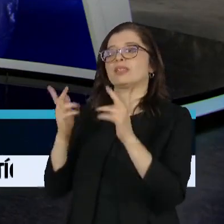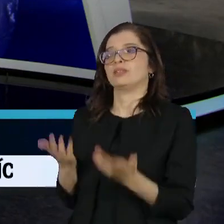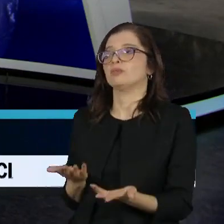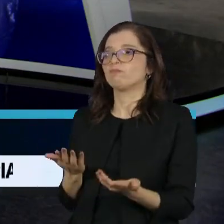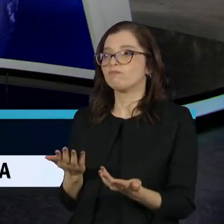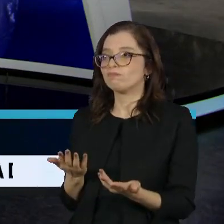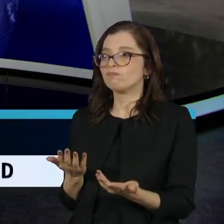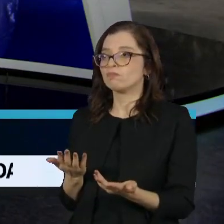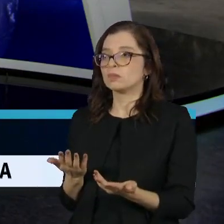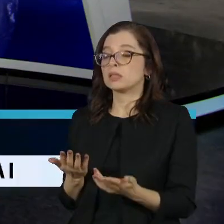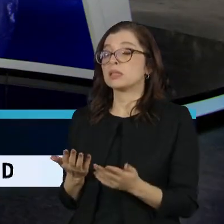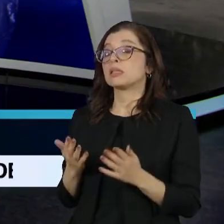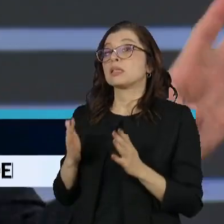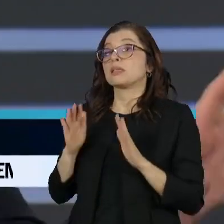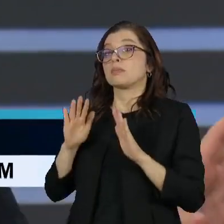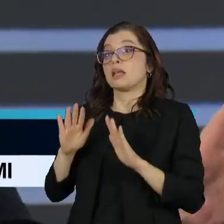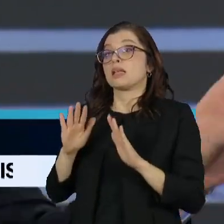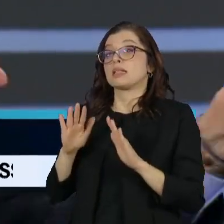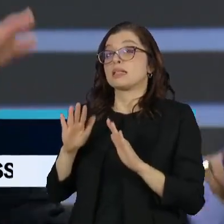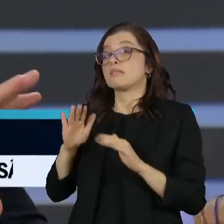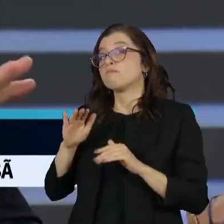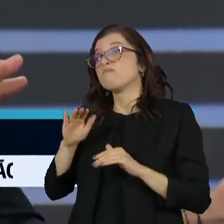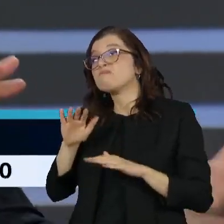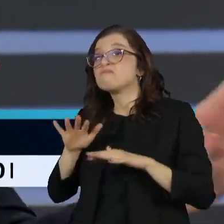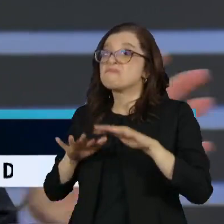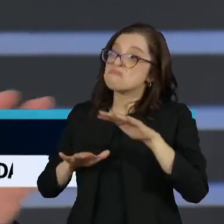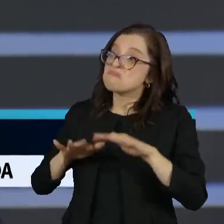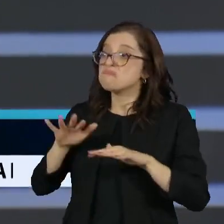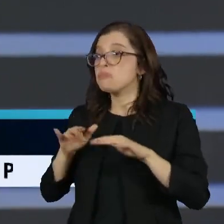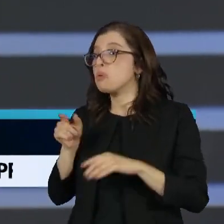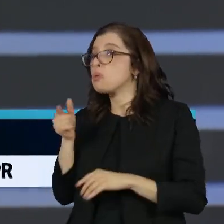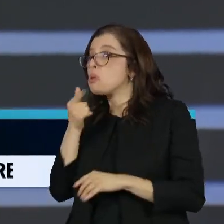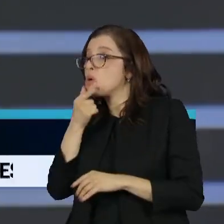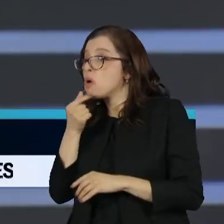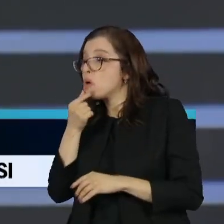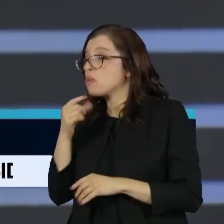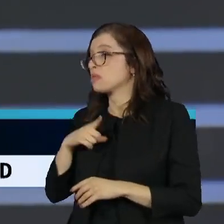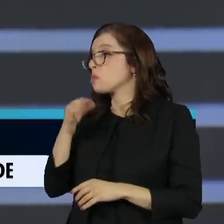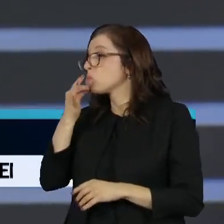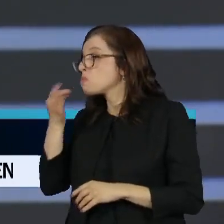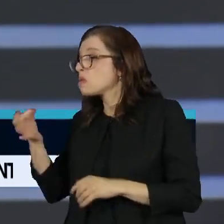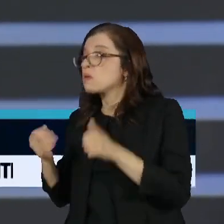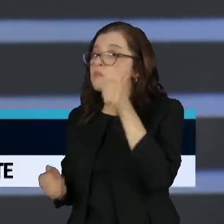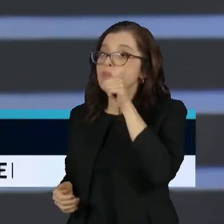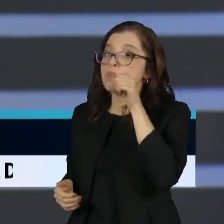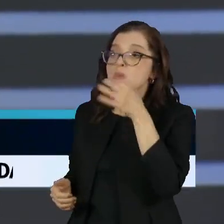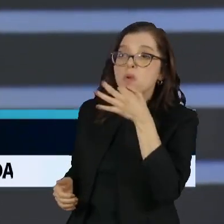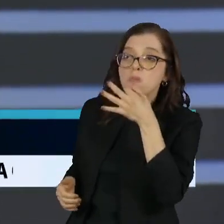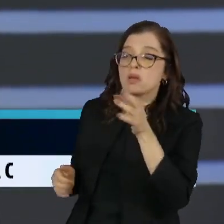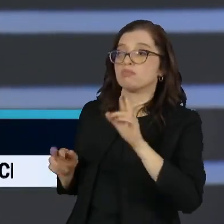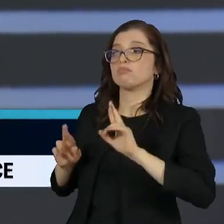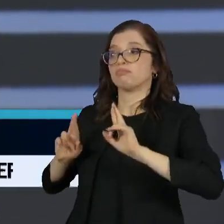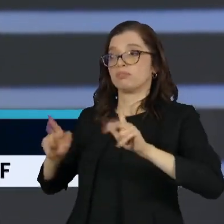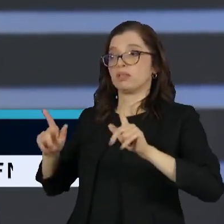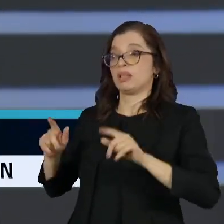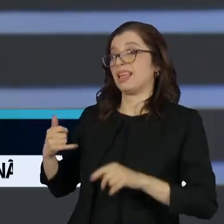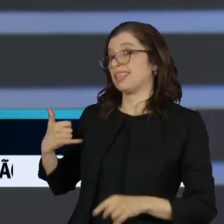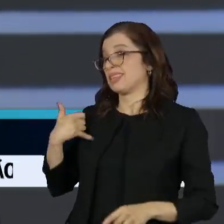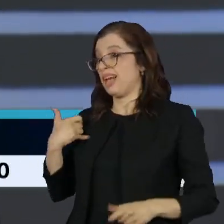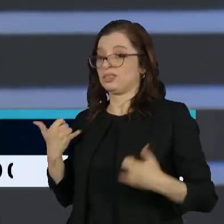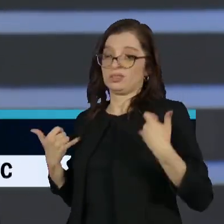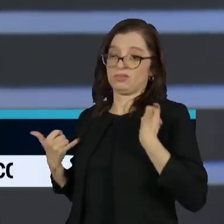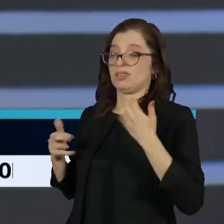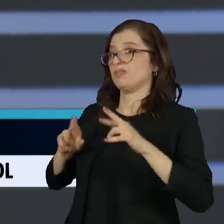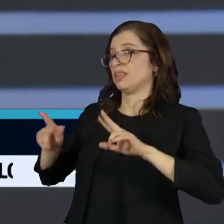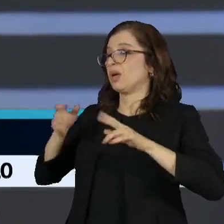conforme o perfil dos eleitorados na eleição passada. Eu arriscaria dizer, eu dei uma olhada nessa pesquisa hoje, eu não fiz os